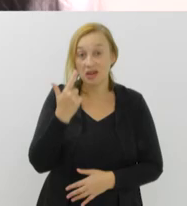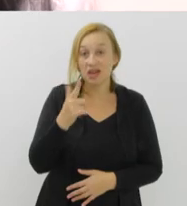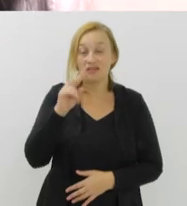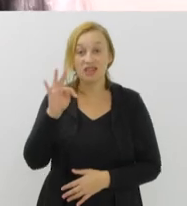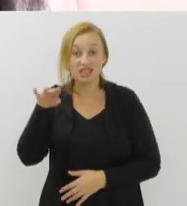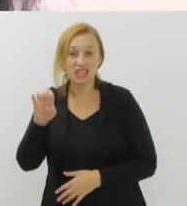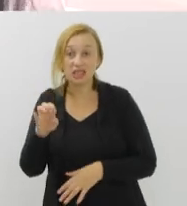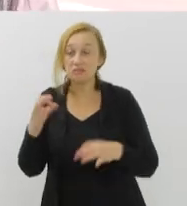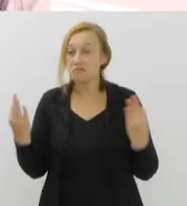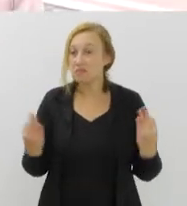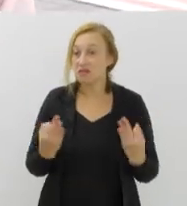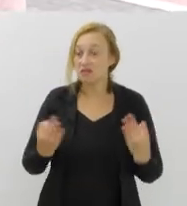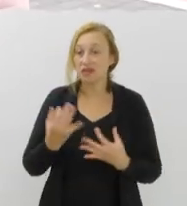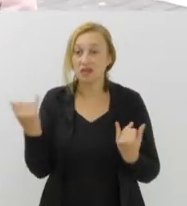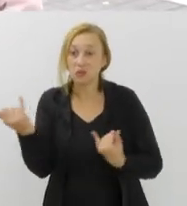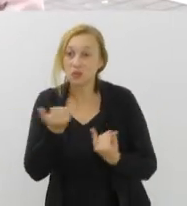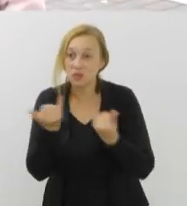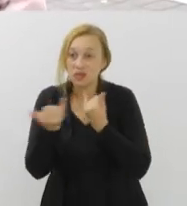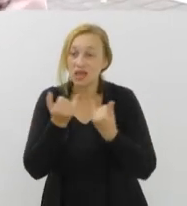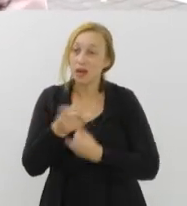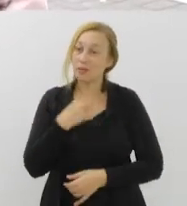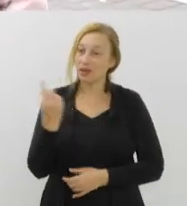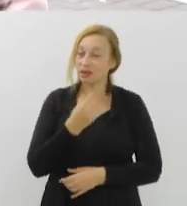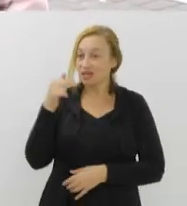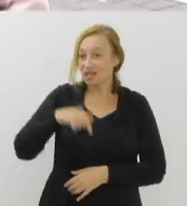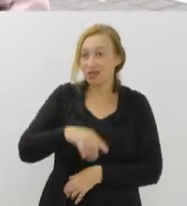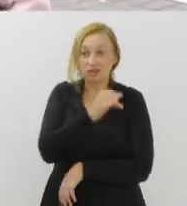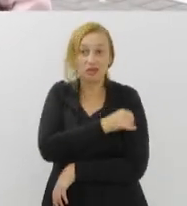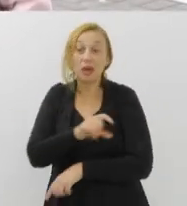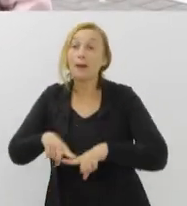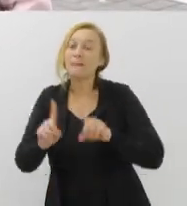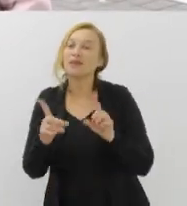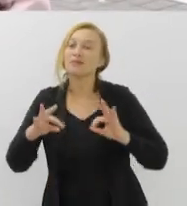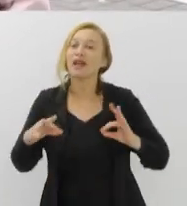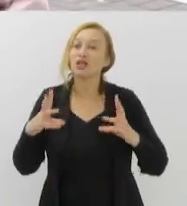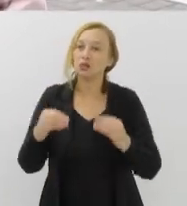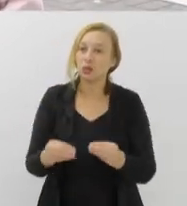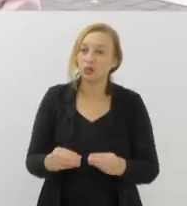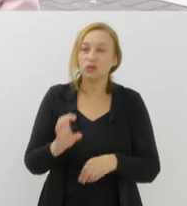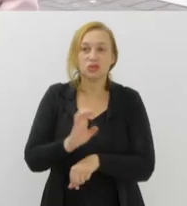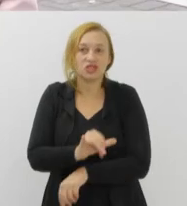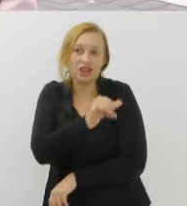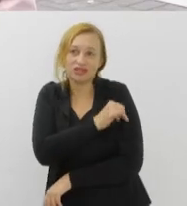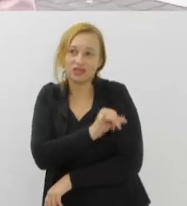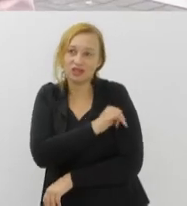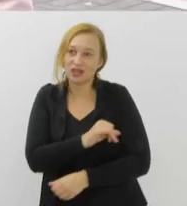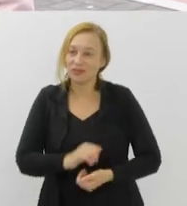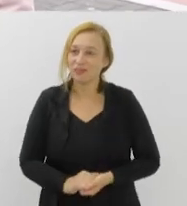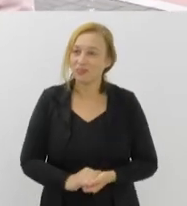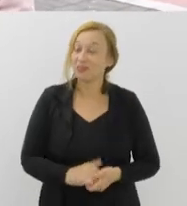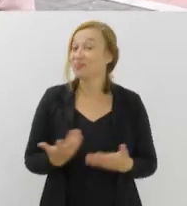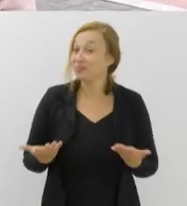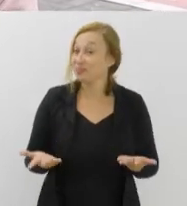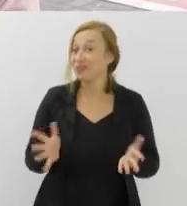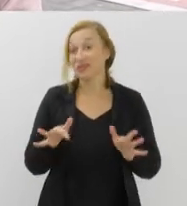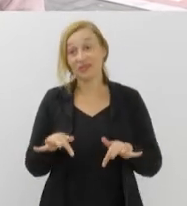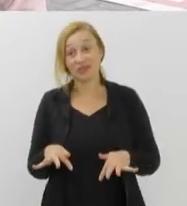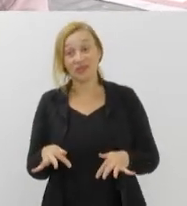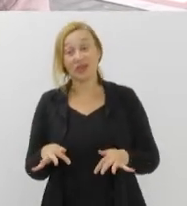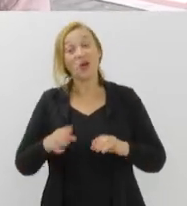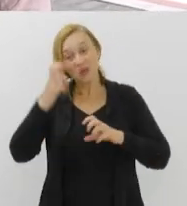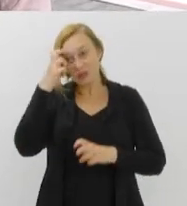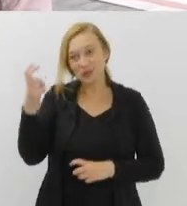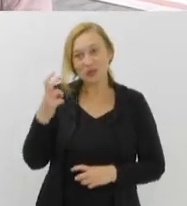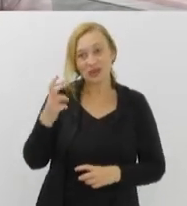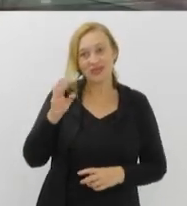uma excelente notícia, não só para nós aqui do Rio de Janeiro, mas para todo mundo do Estado do Rio de Janeiro. Afinal de contas, é cultura,